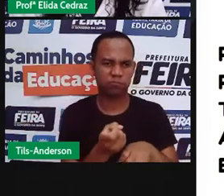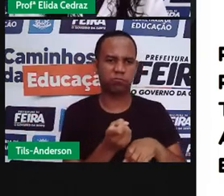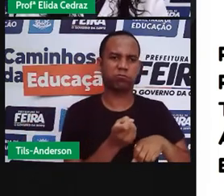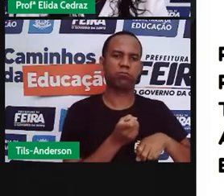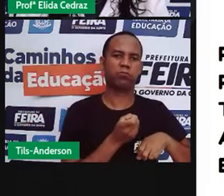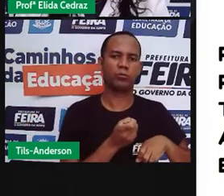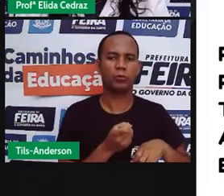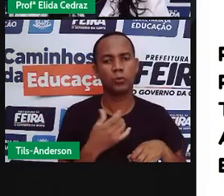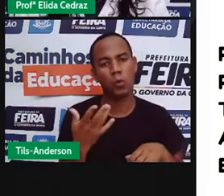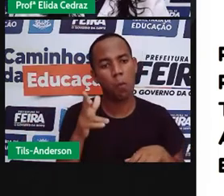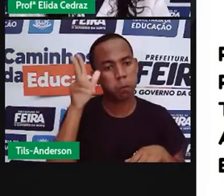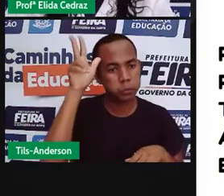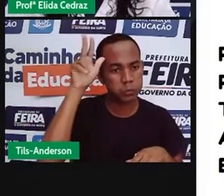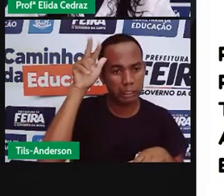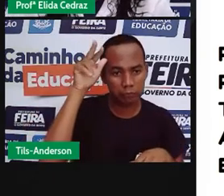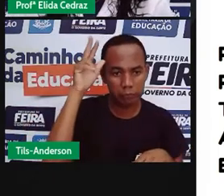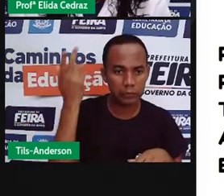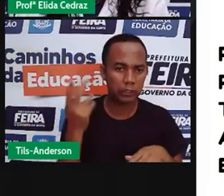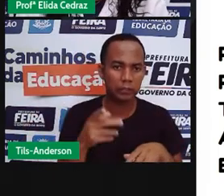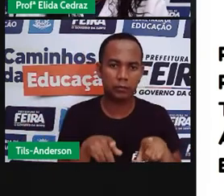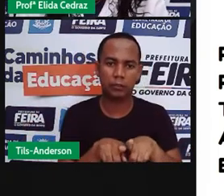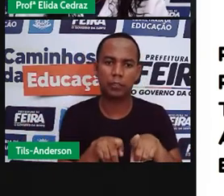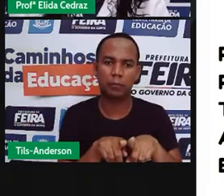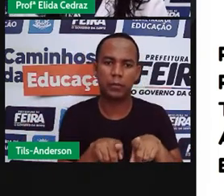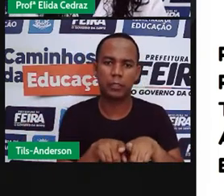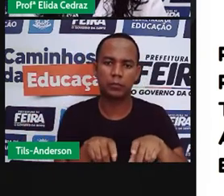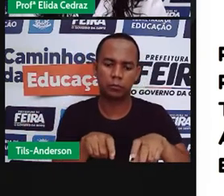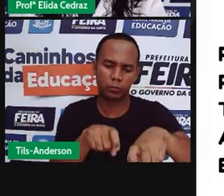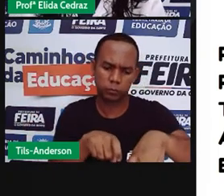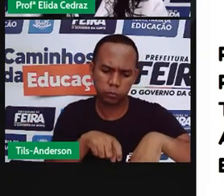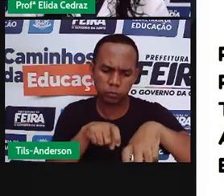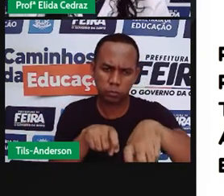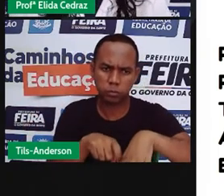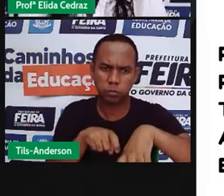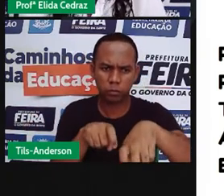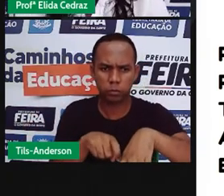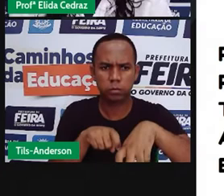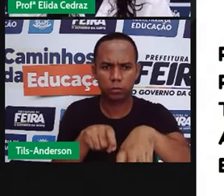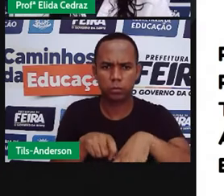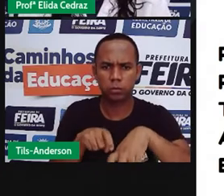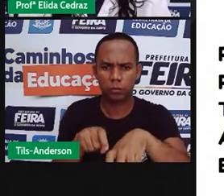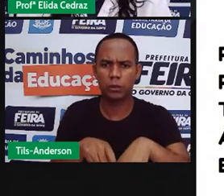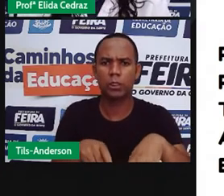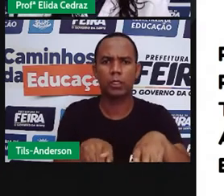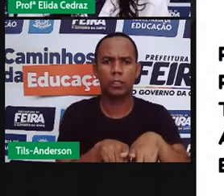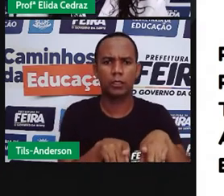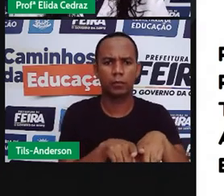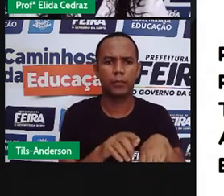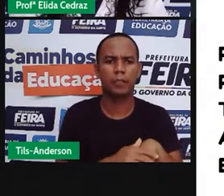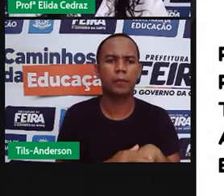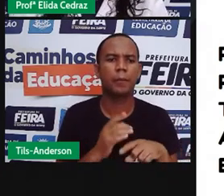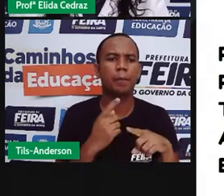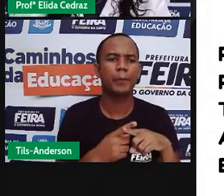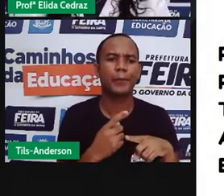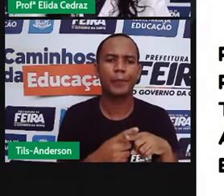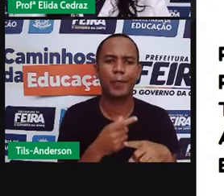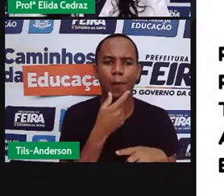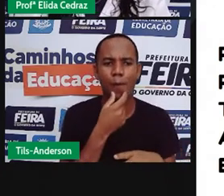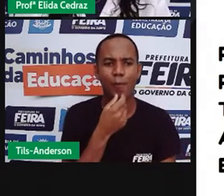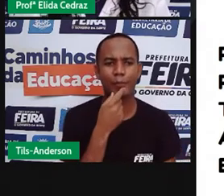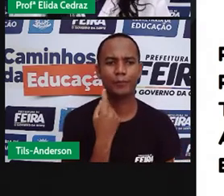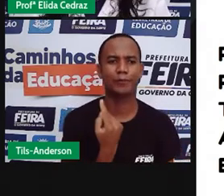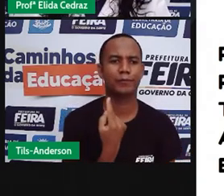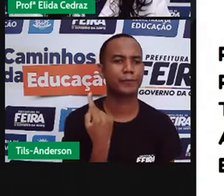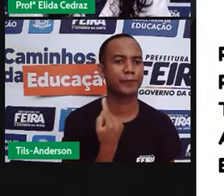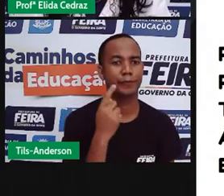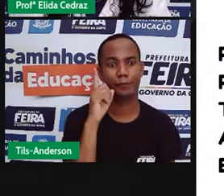jumentos ou nos bois, para puxar, porque o homem não conseguiria empurrar sozinho. Aí precisa da ajuda